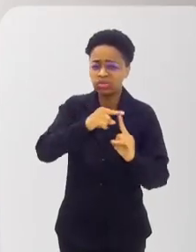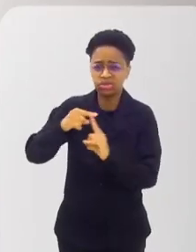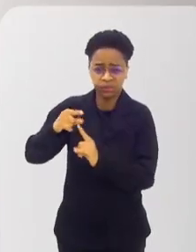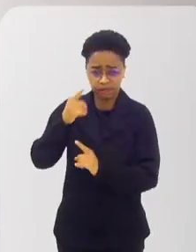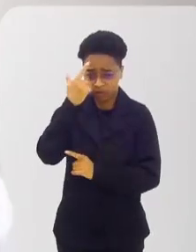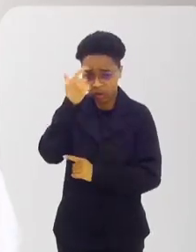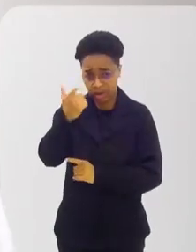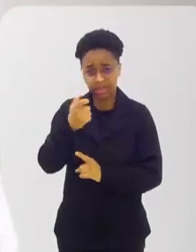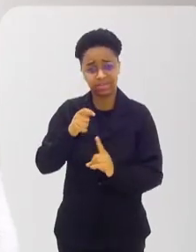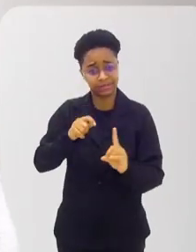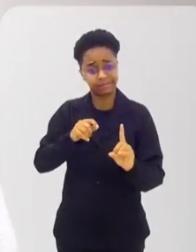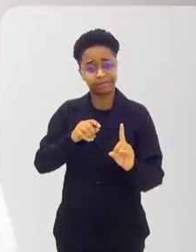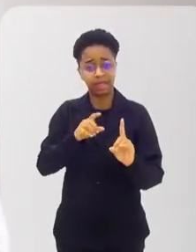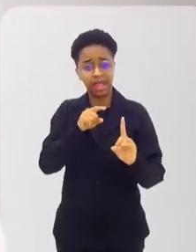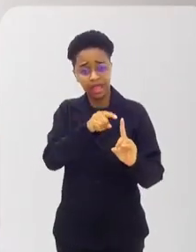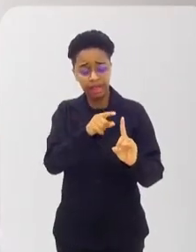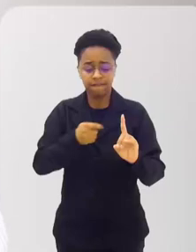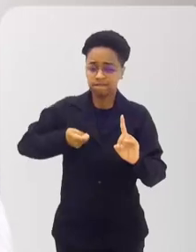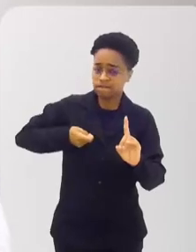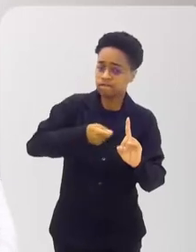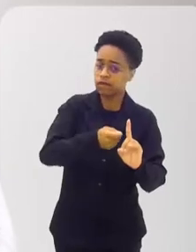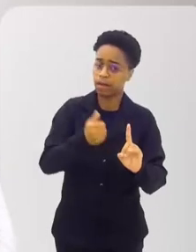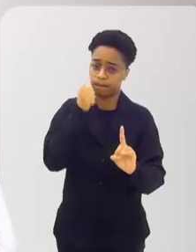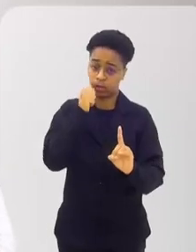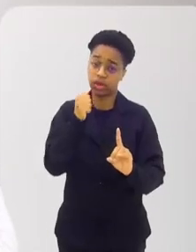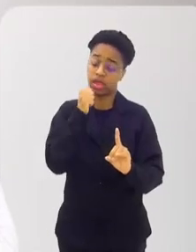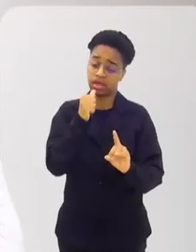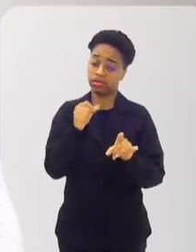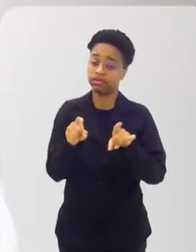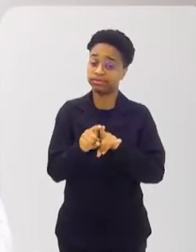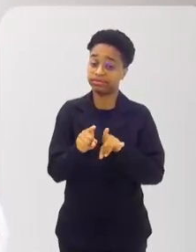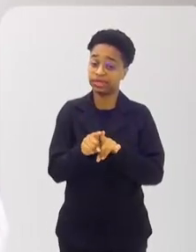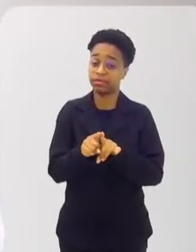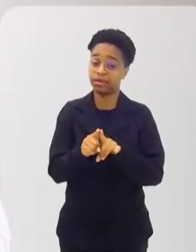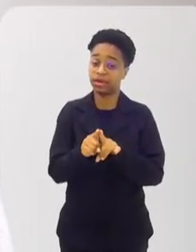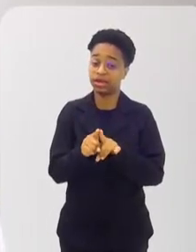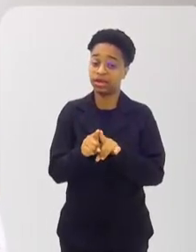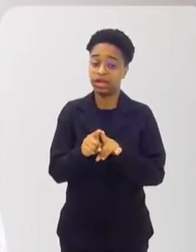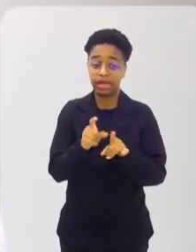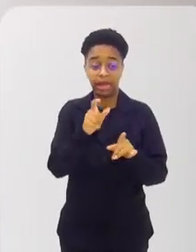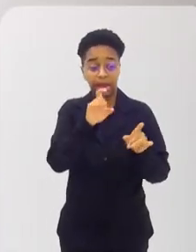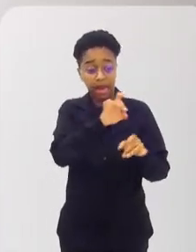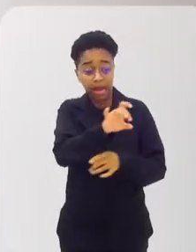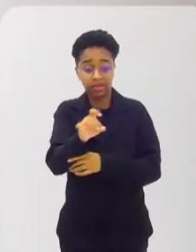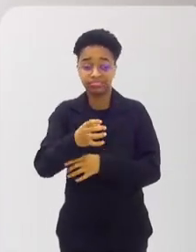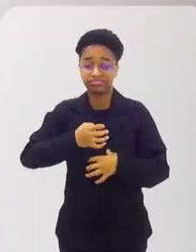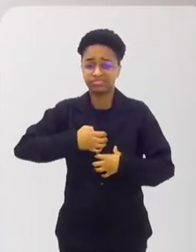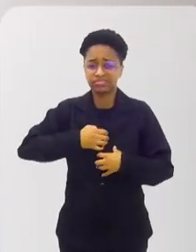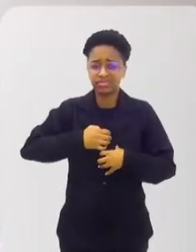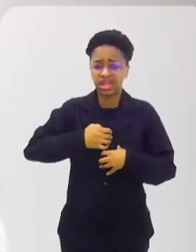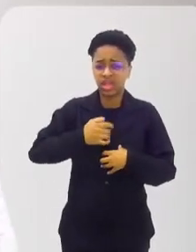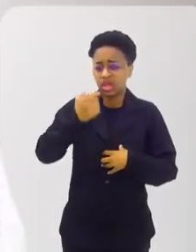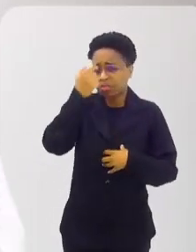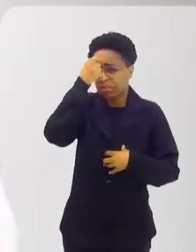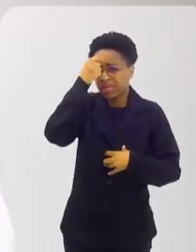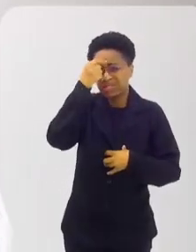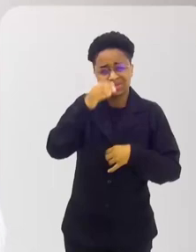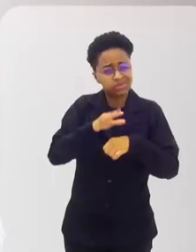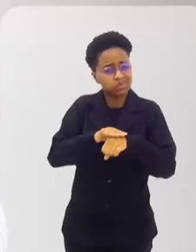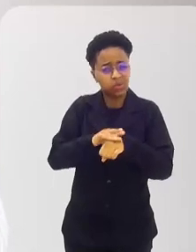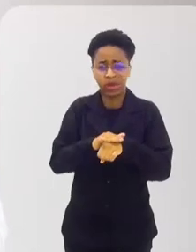as violências estão na vida dessas mulheres, está no corpo dessas mulheres, isso causa um adoecimento psíquico